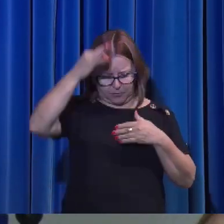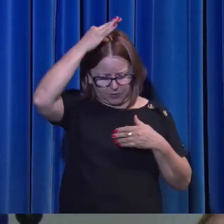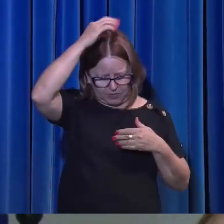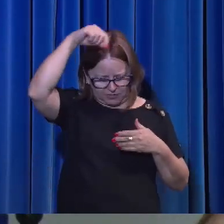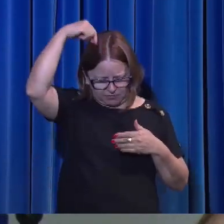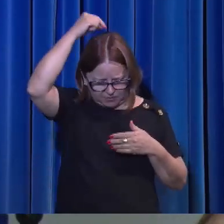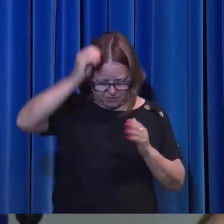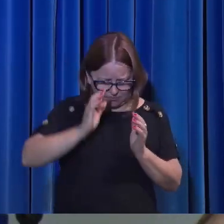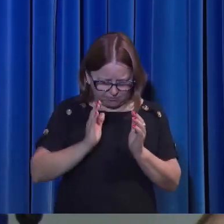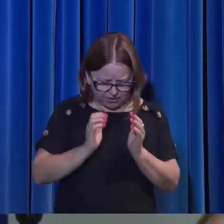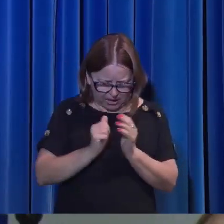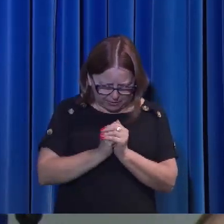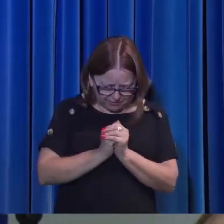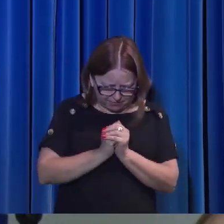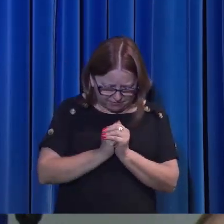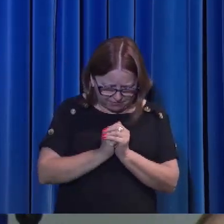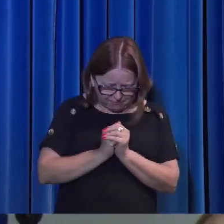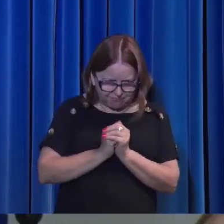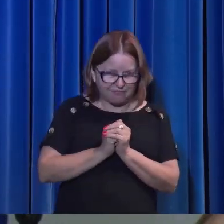Amém.